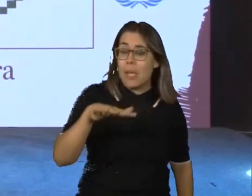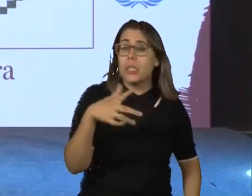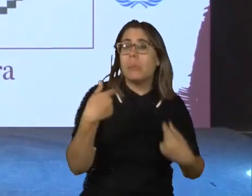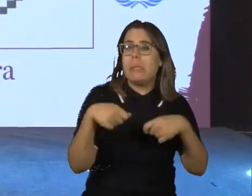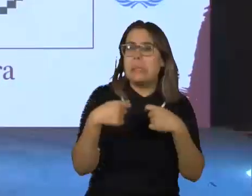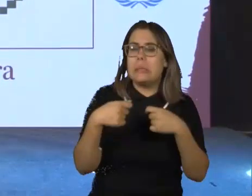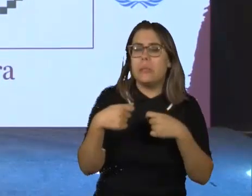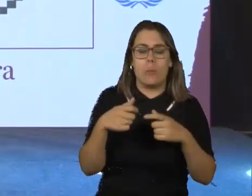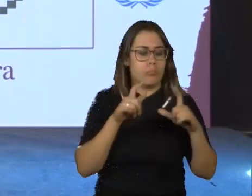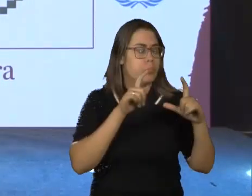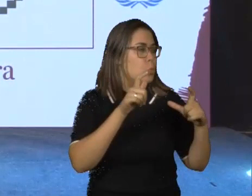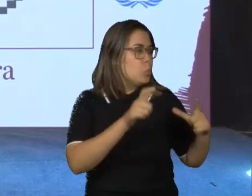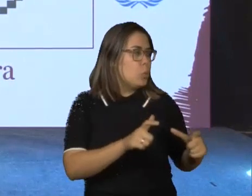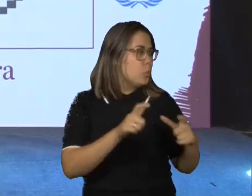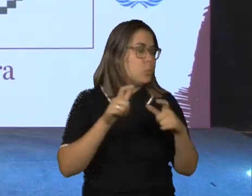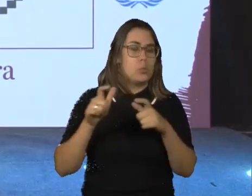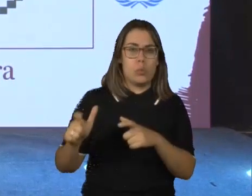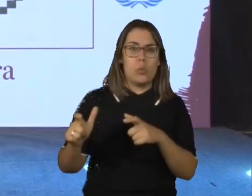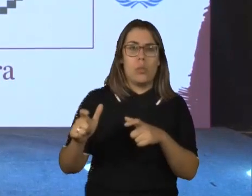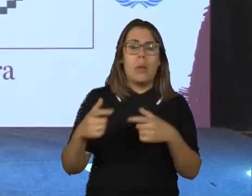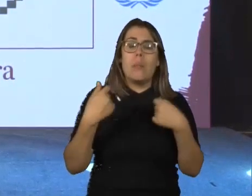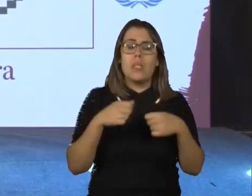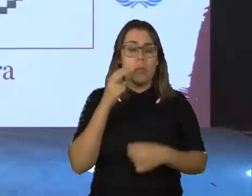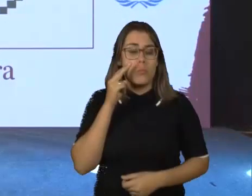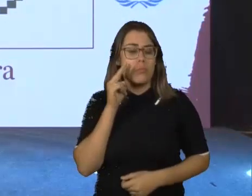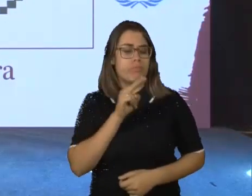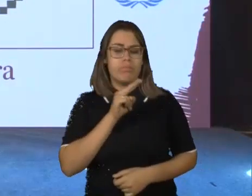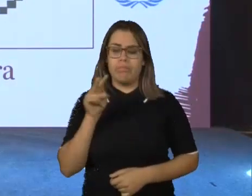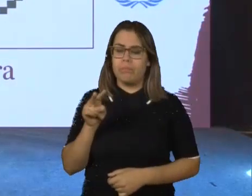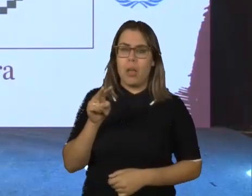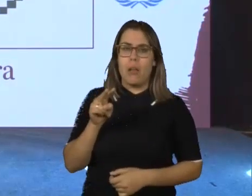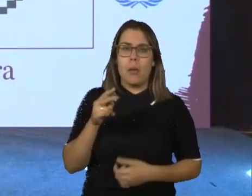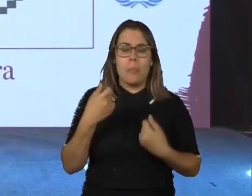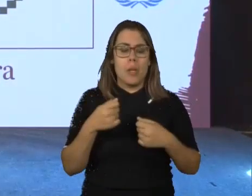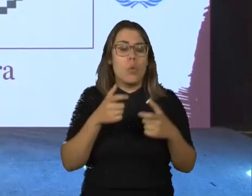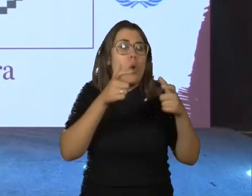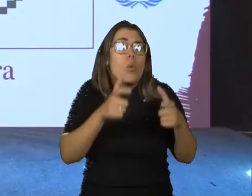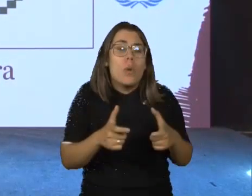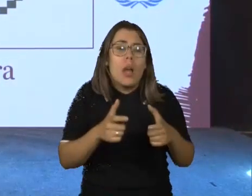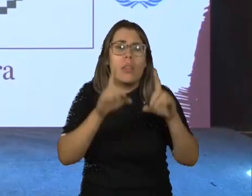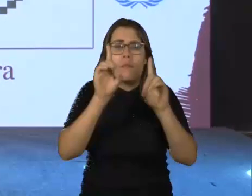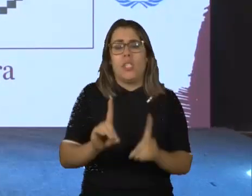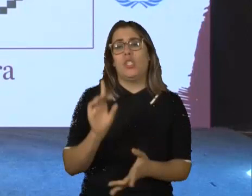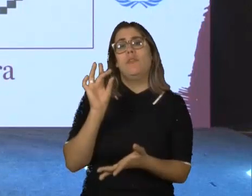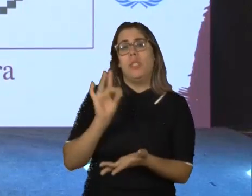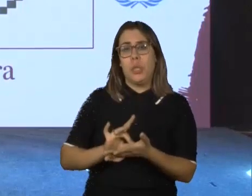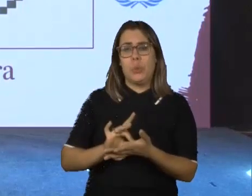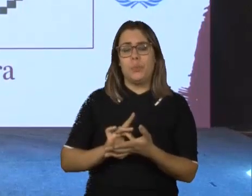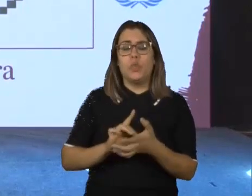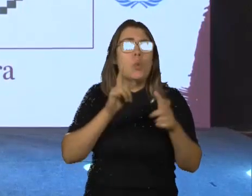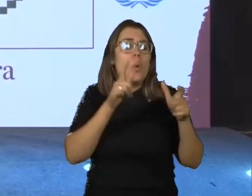nesses dois ambientes como uma forma de entender aonde está a deficiência? Eu quero saber